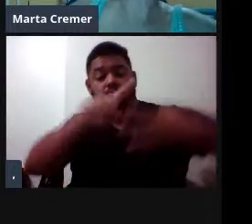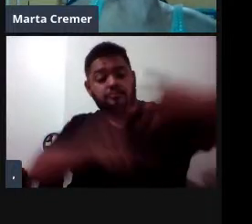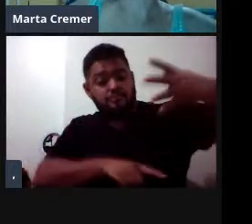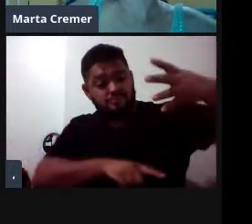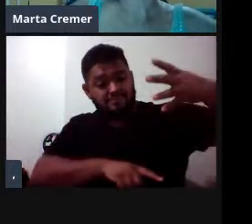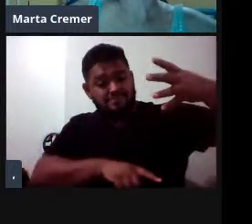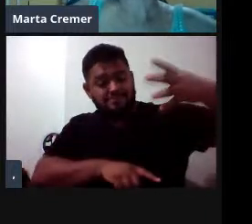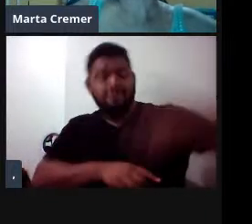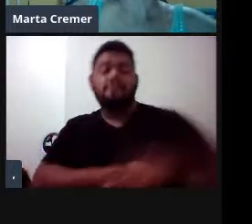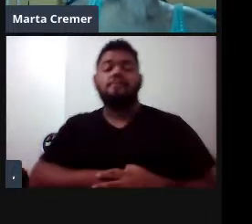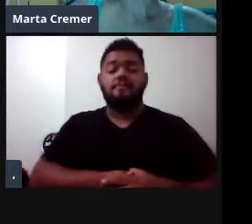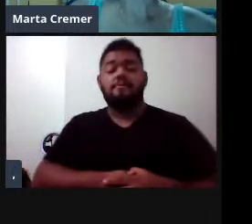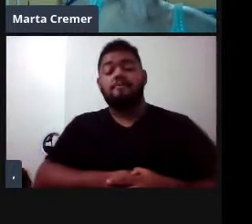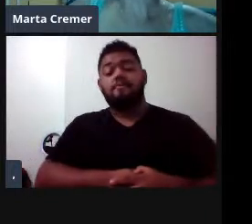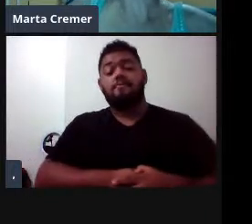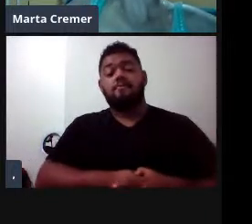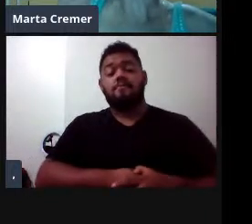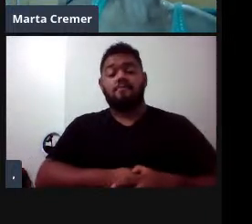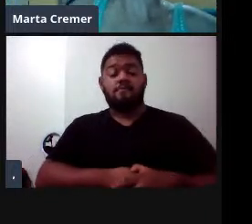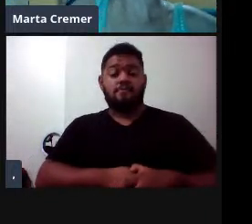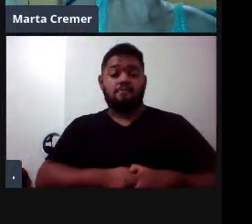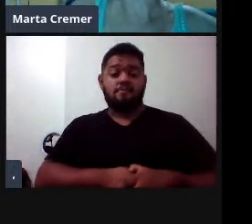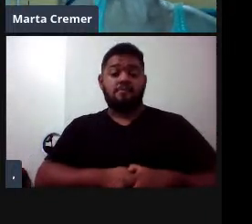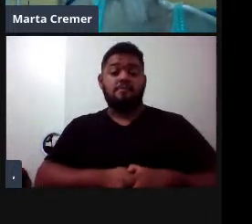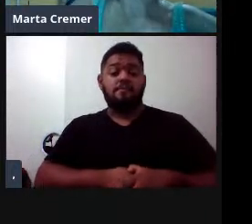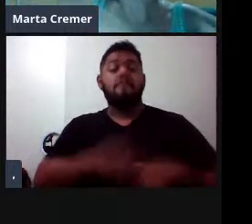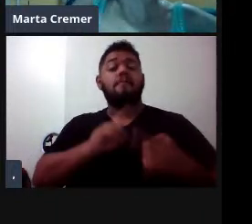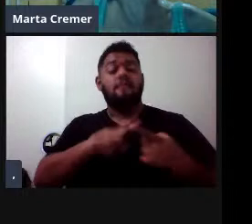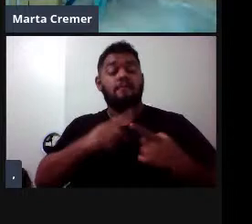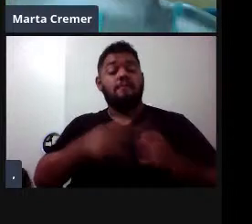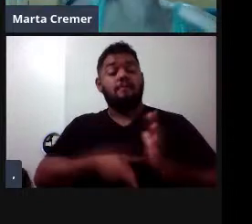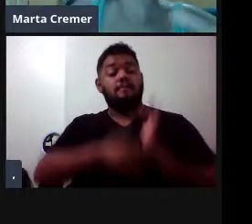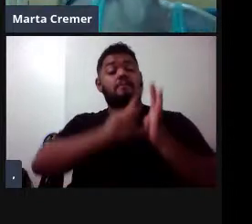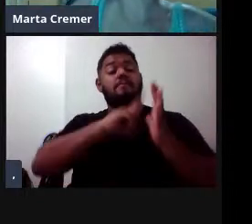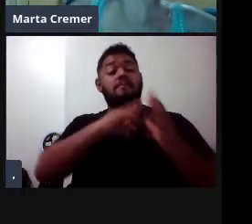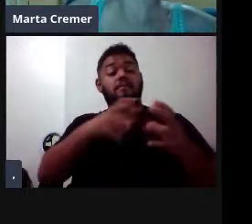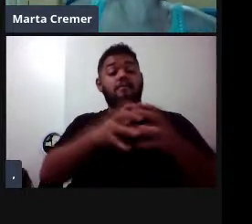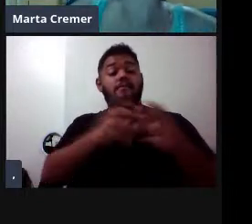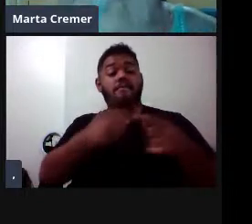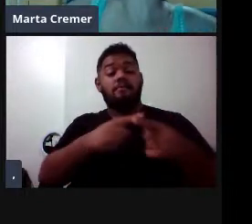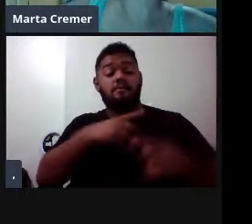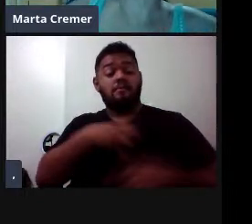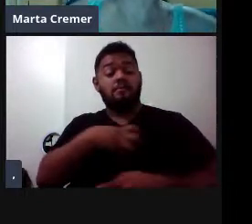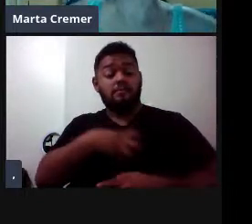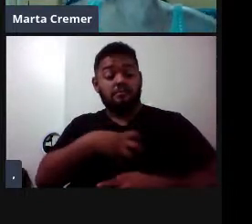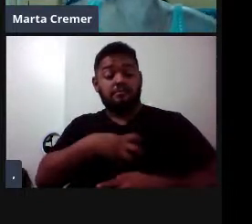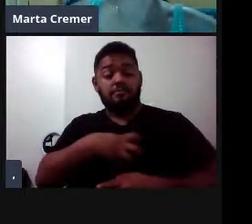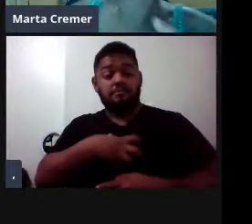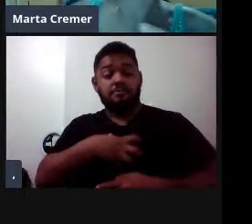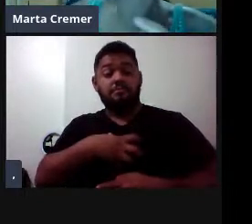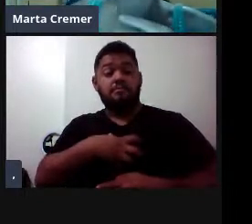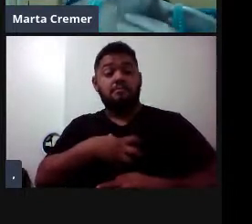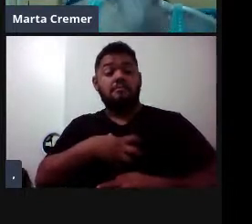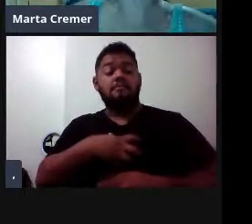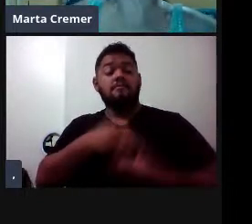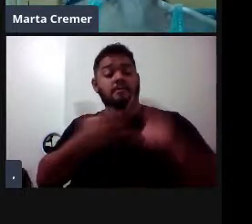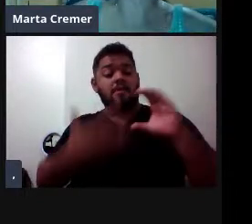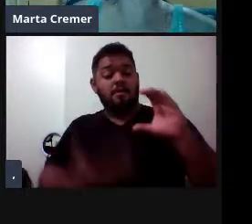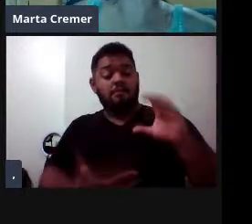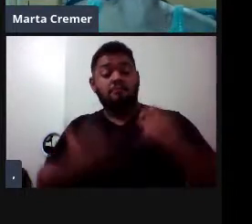famílias, e eles eram agrupados inicialmente porque eles têm uma morfologia relativamente, com algumas